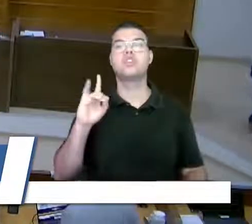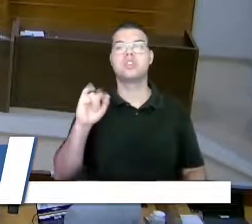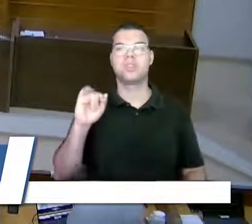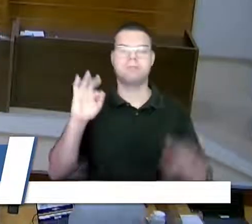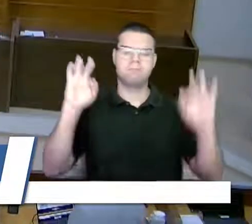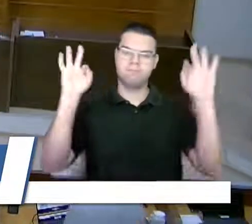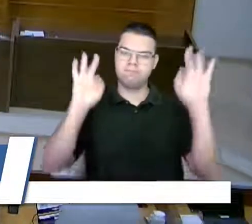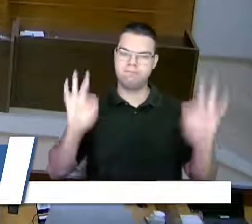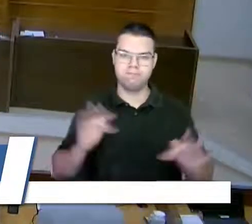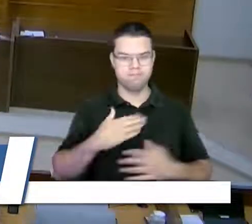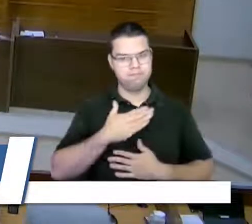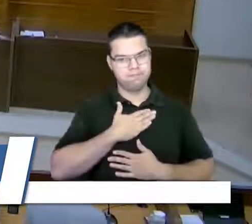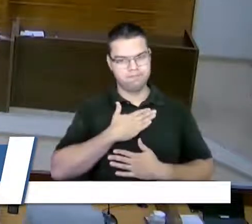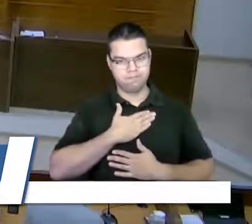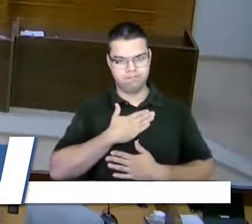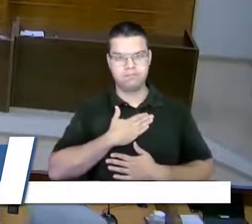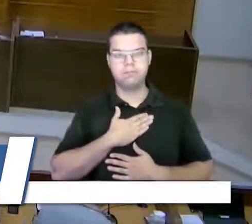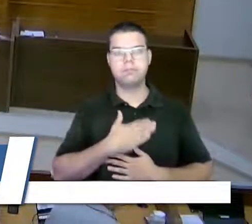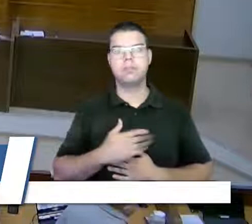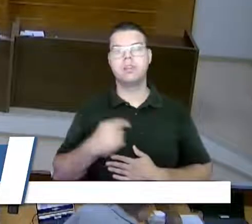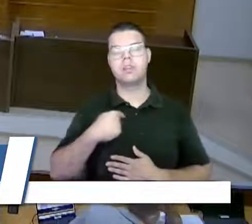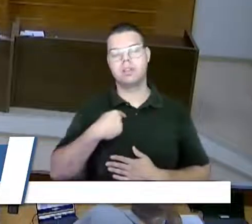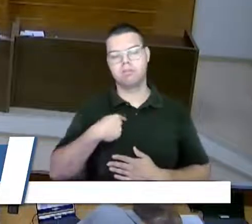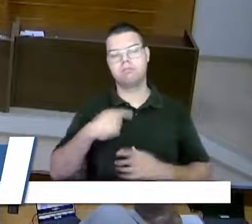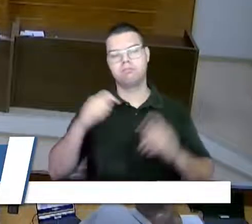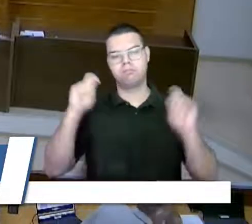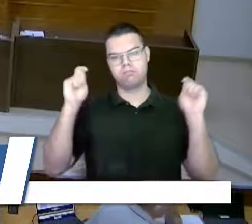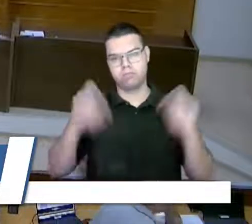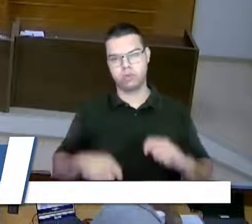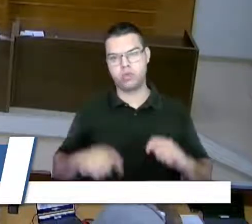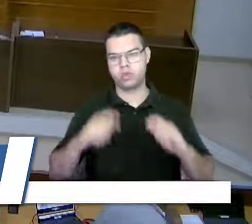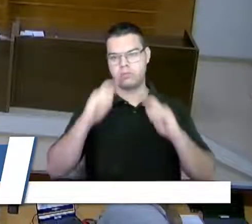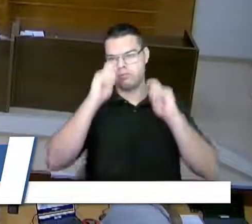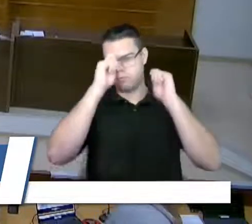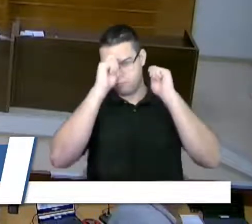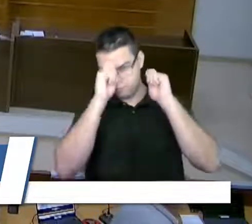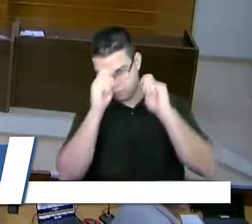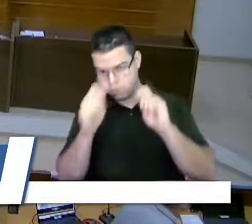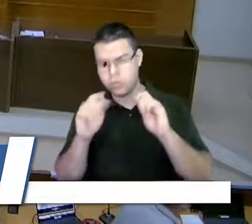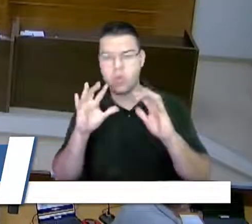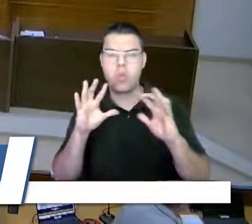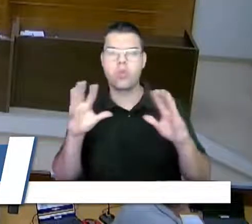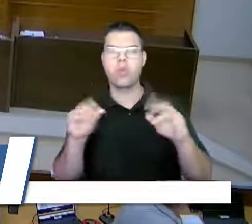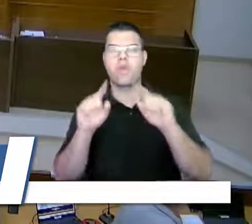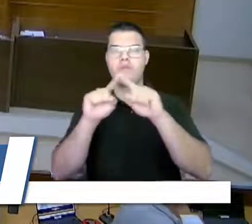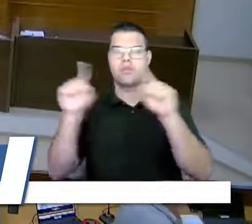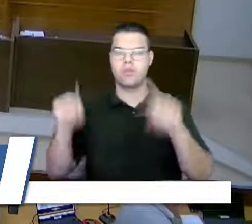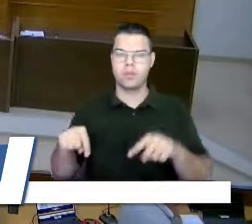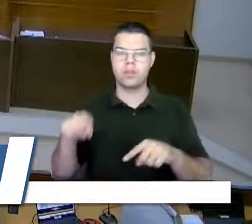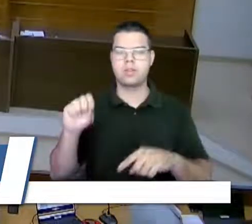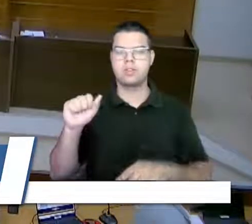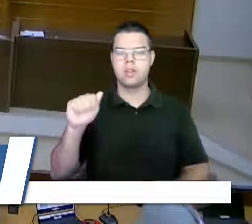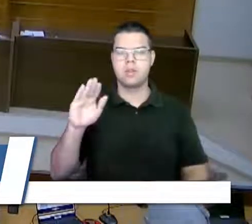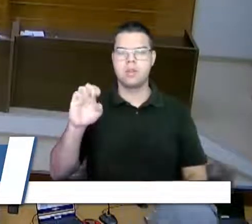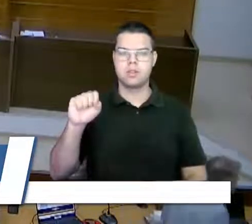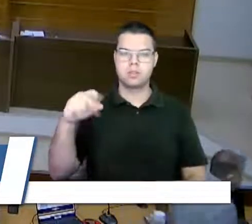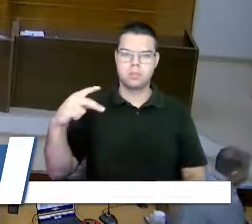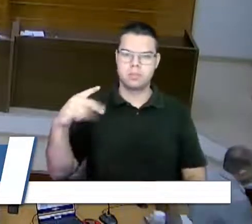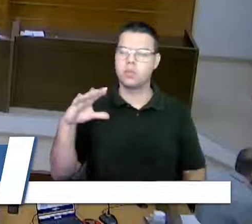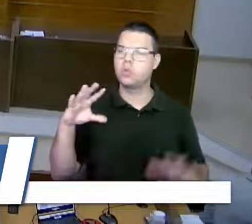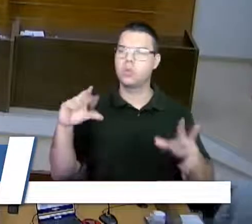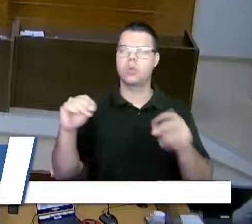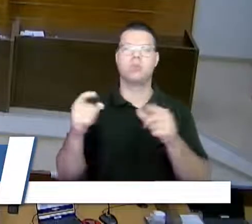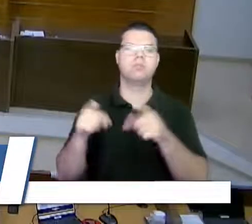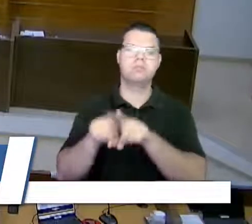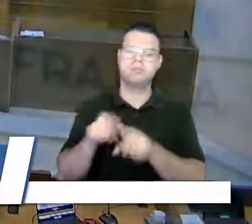de poder estar homenageando a todos aqui os funcionários da Sabesp, são todos companheiros, amigos